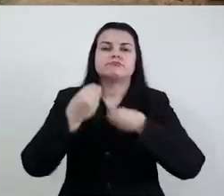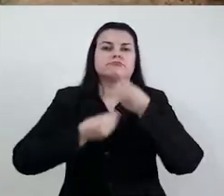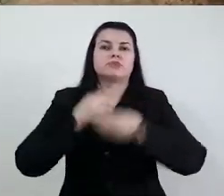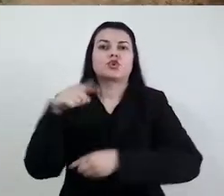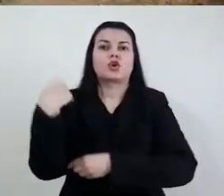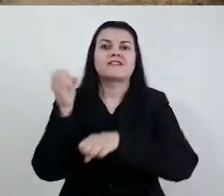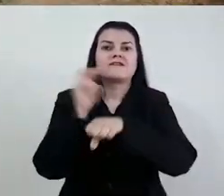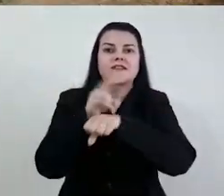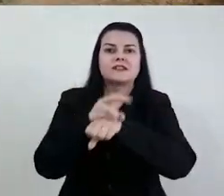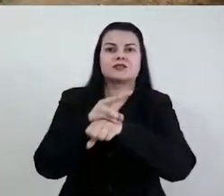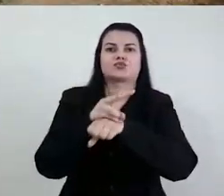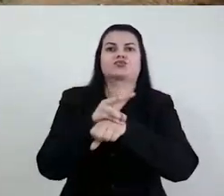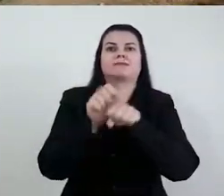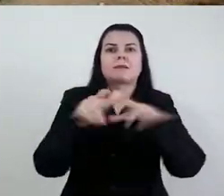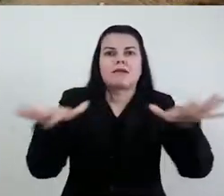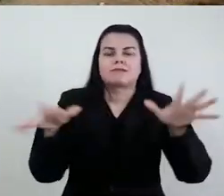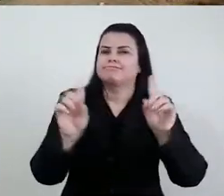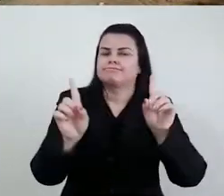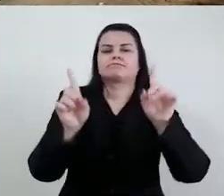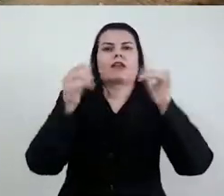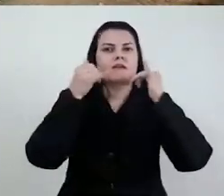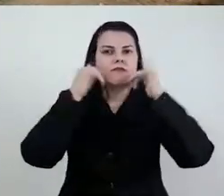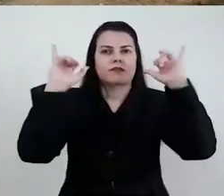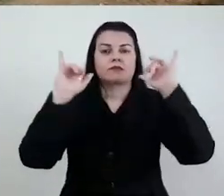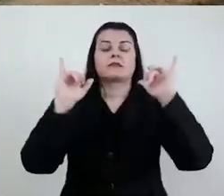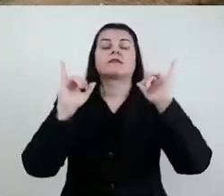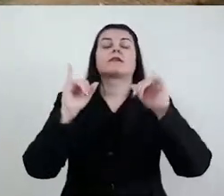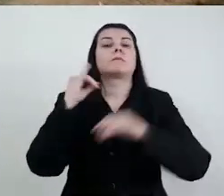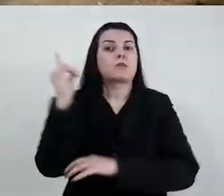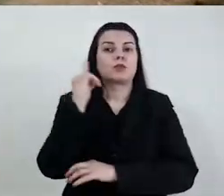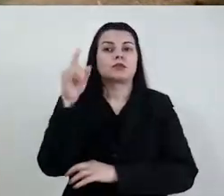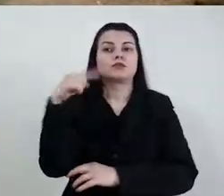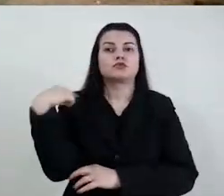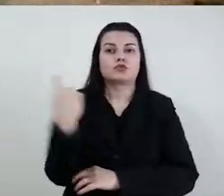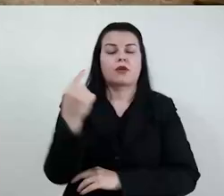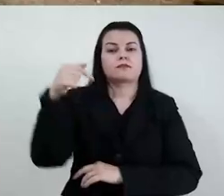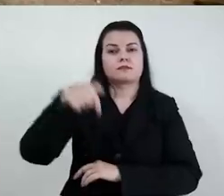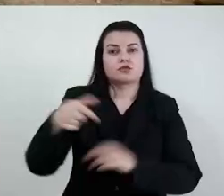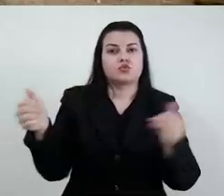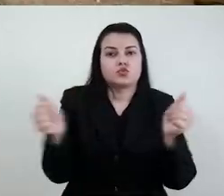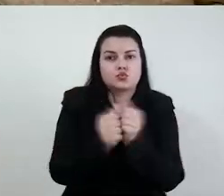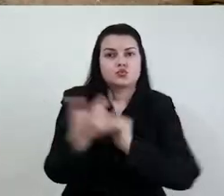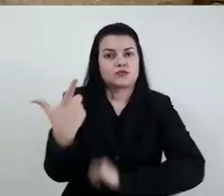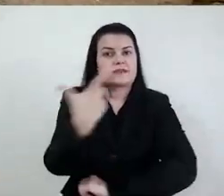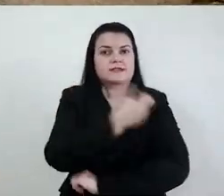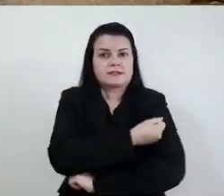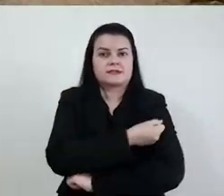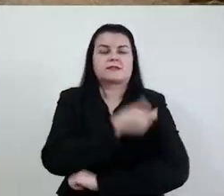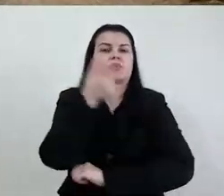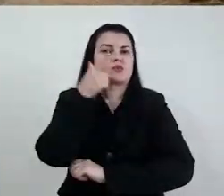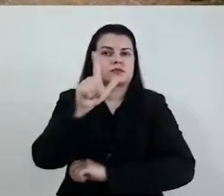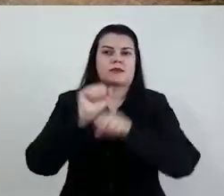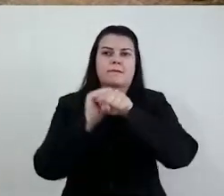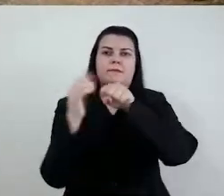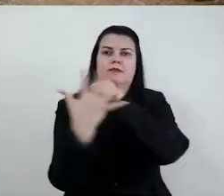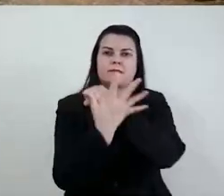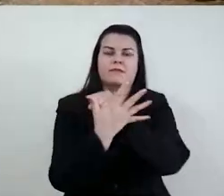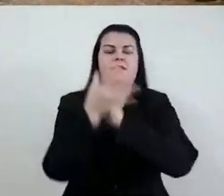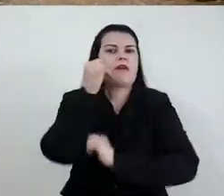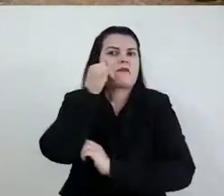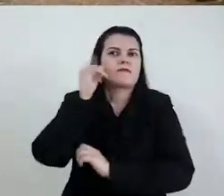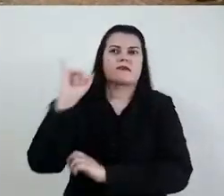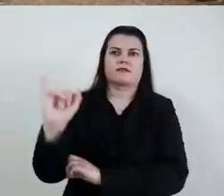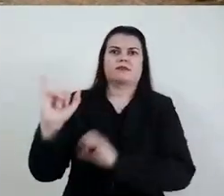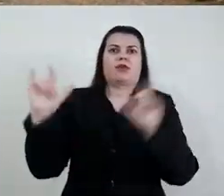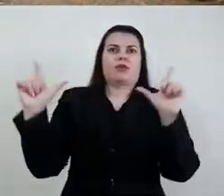mantendo o distanciamento social para evitar que a gente tenha maior disseminação do vírus. Todos os cuidados para que, agora, junto com a vacinação, gente possa